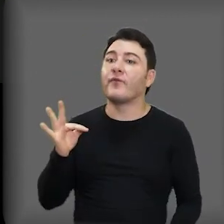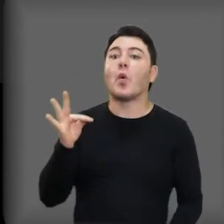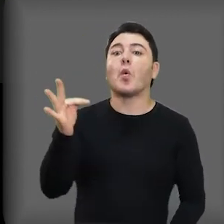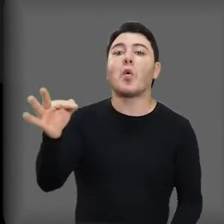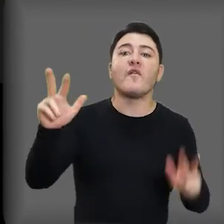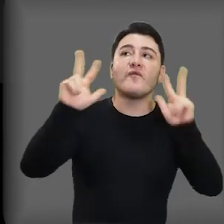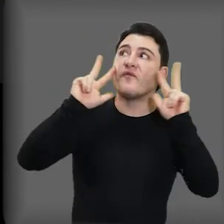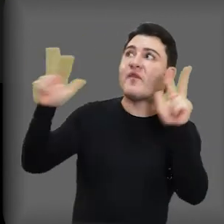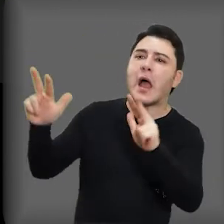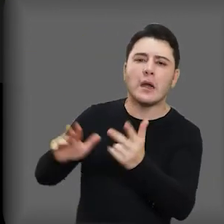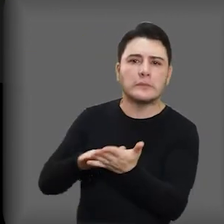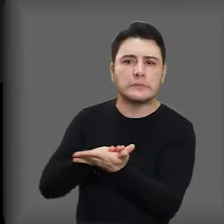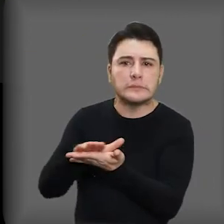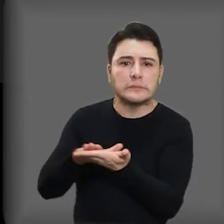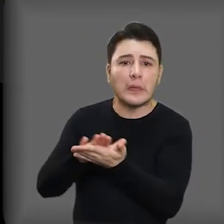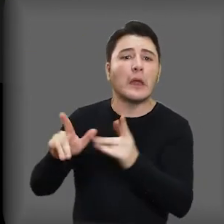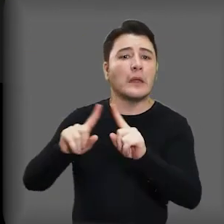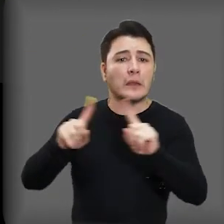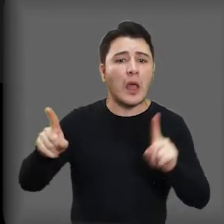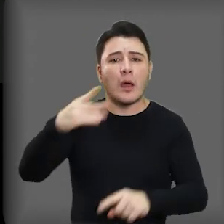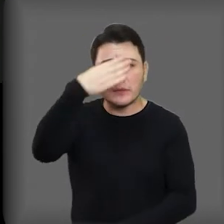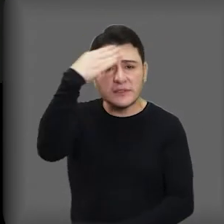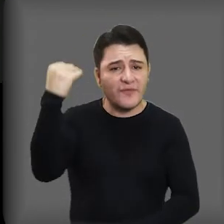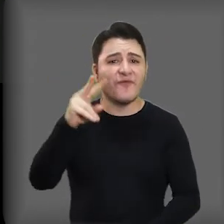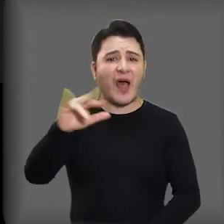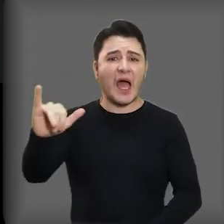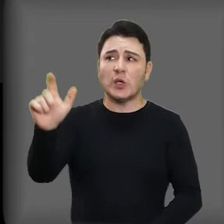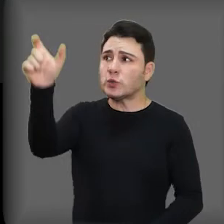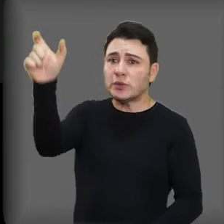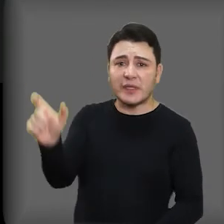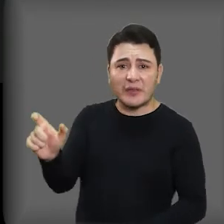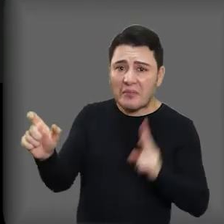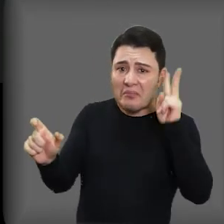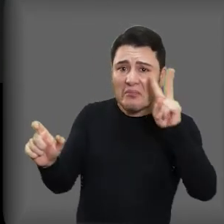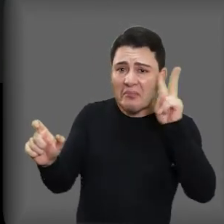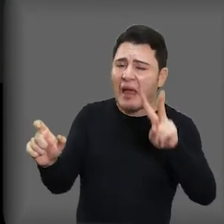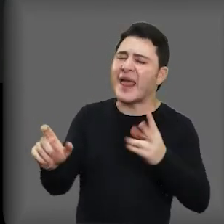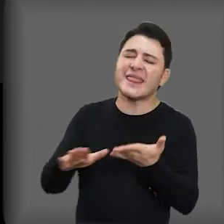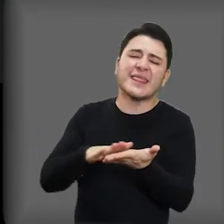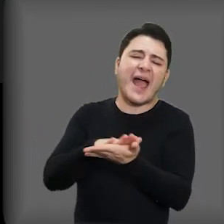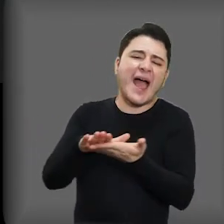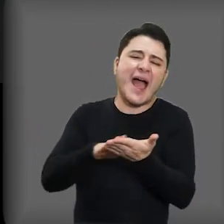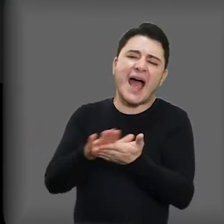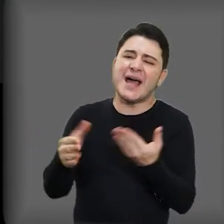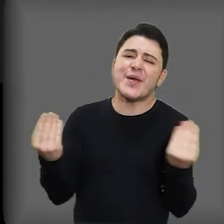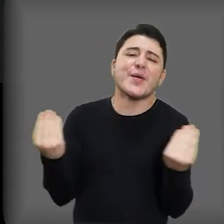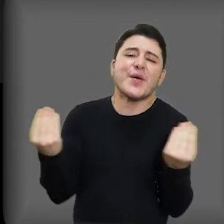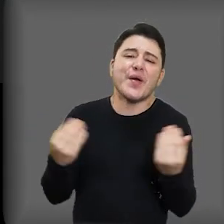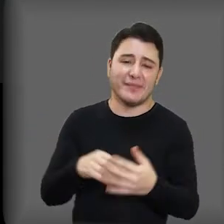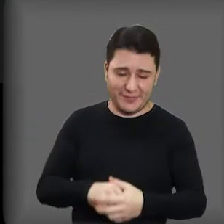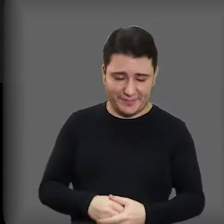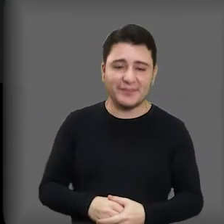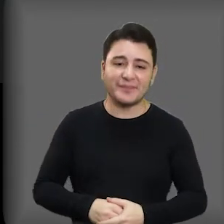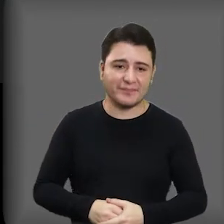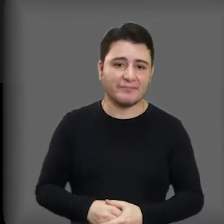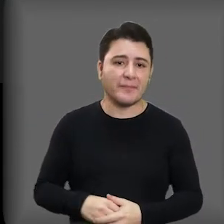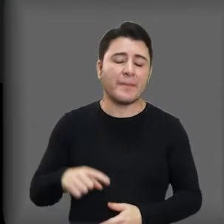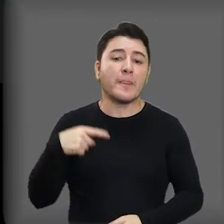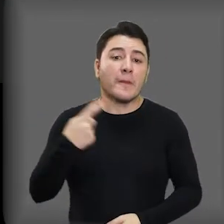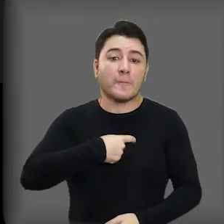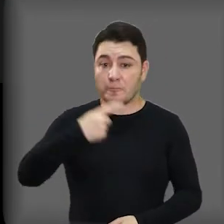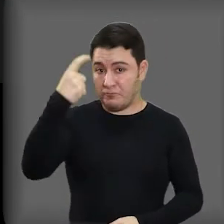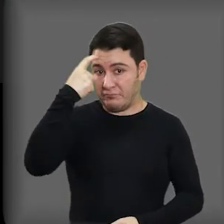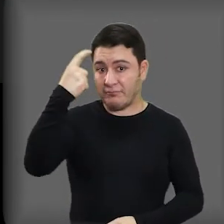estátua, que talvez essa em algum momento seja, vamos sumir com essa pessoa, vamos jogar isso em